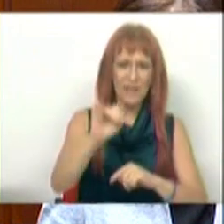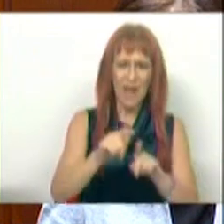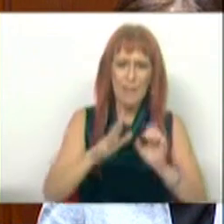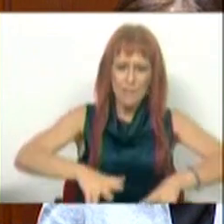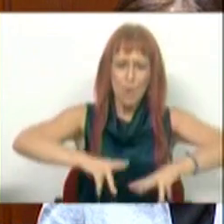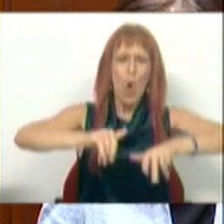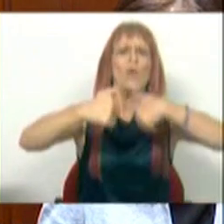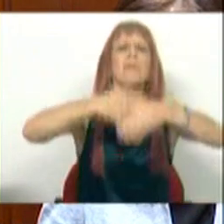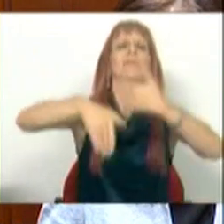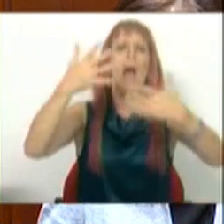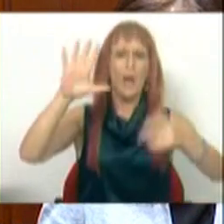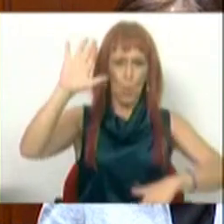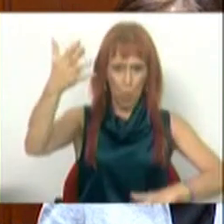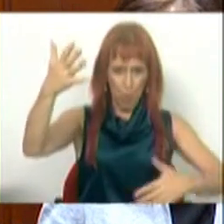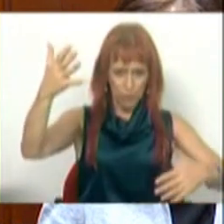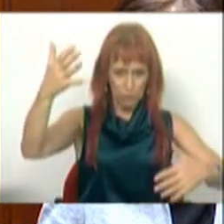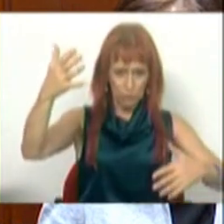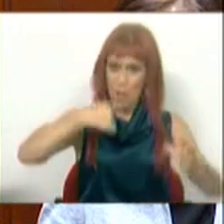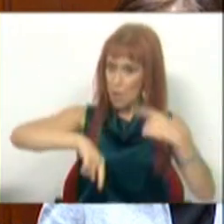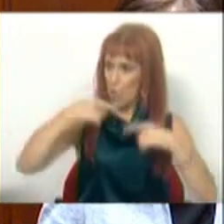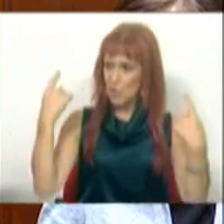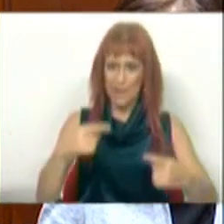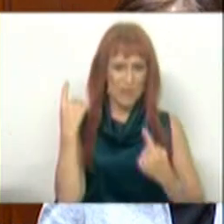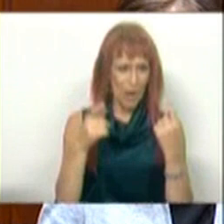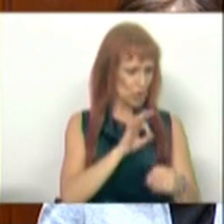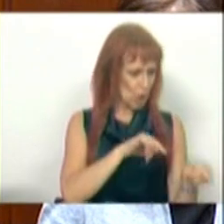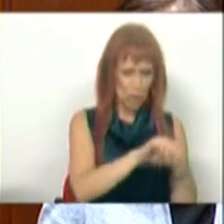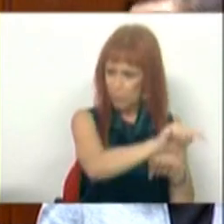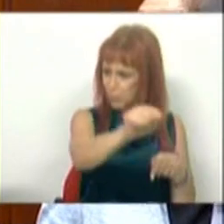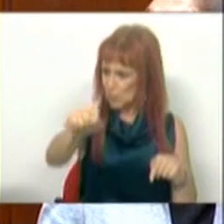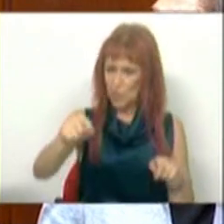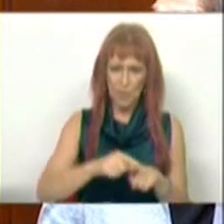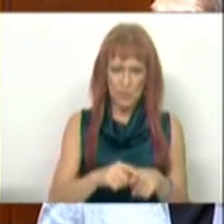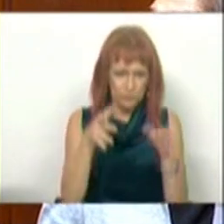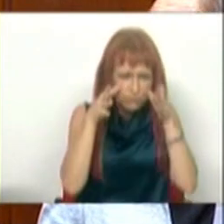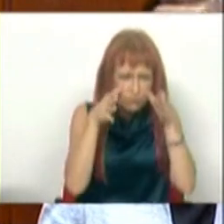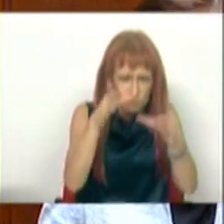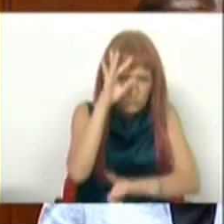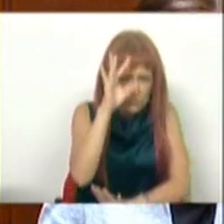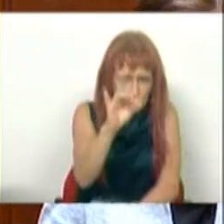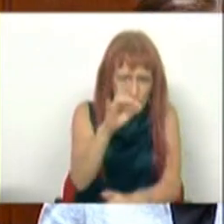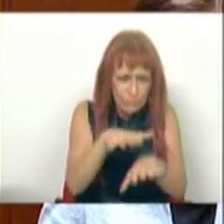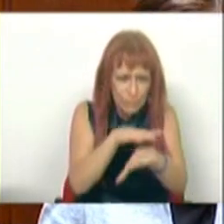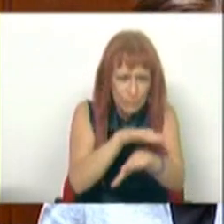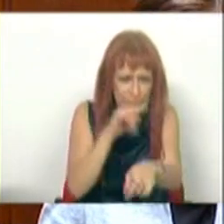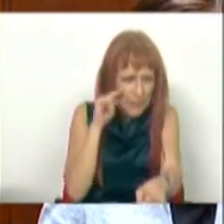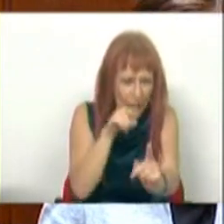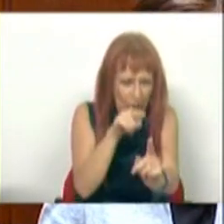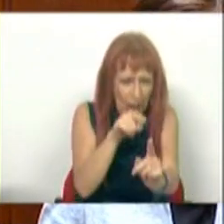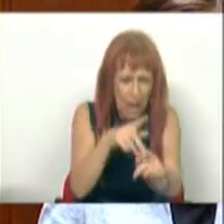está a desenvolver. E quando nós temos alguns, Srs. Deputados, fixados na administração,